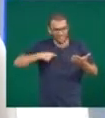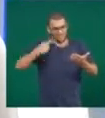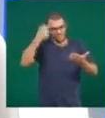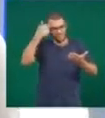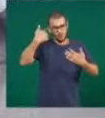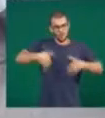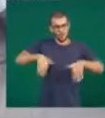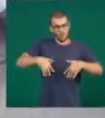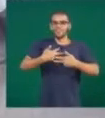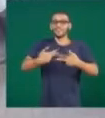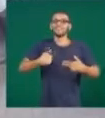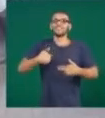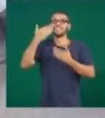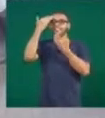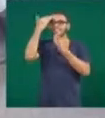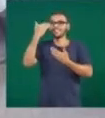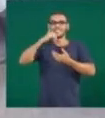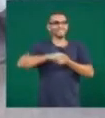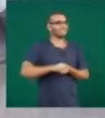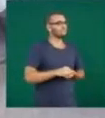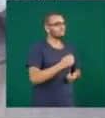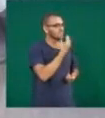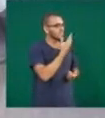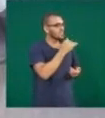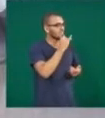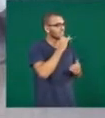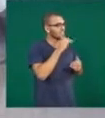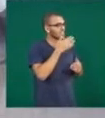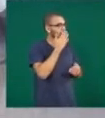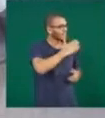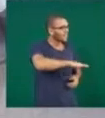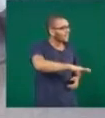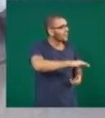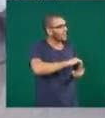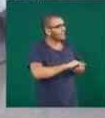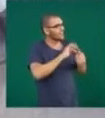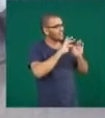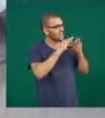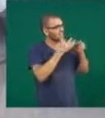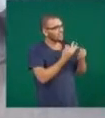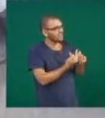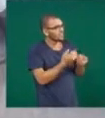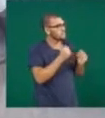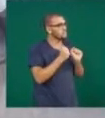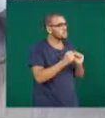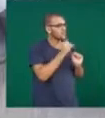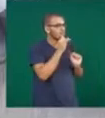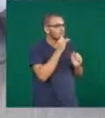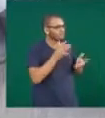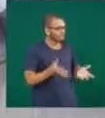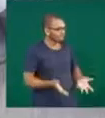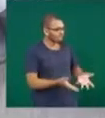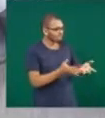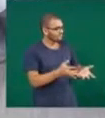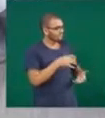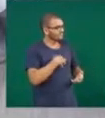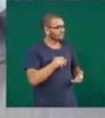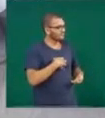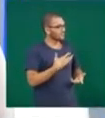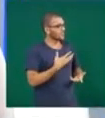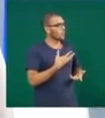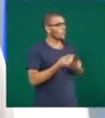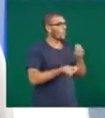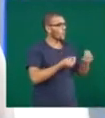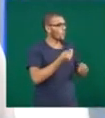agradecer. Muito bom. No caso das crianças, as famílias já podem introduzir esse sentimento de gratidão logo cedo?